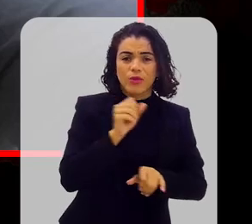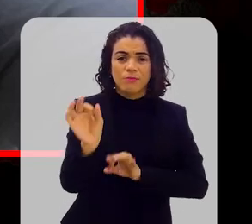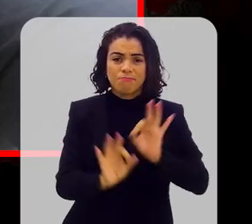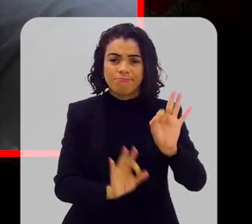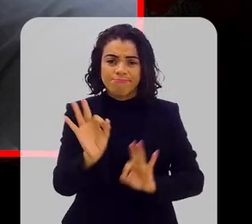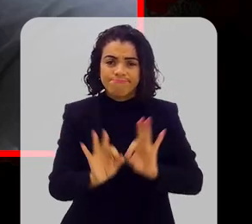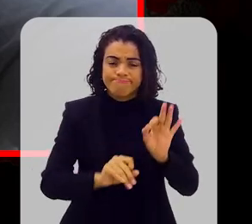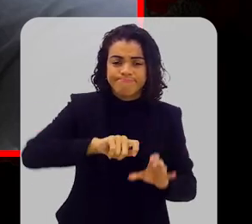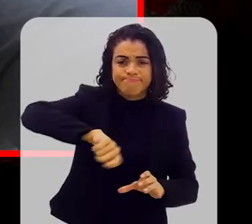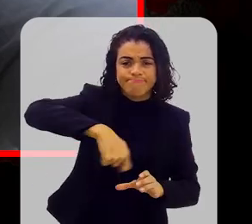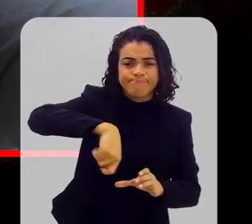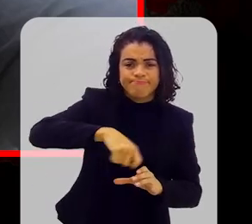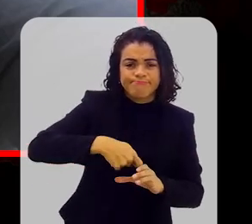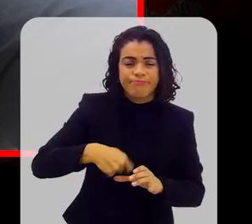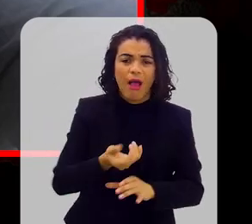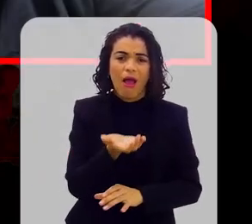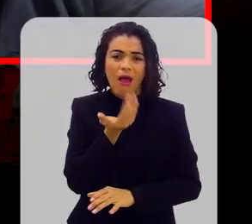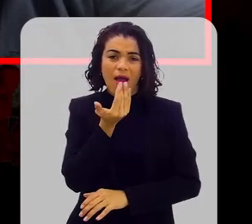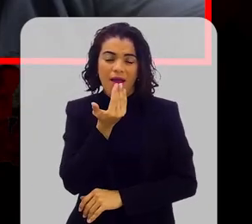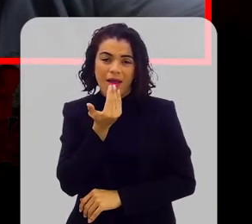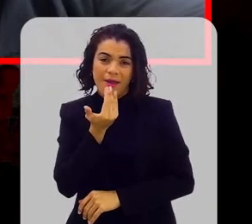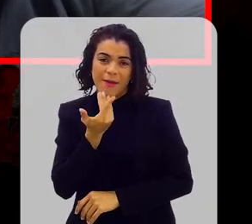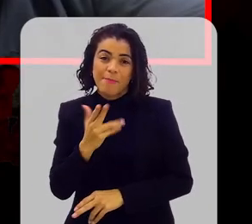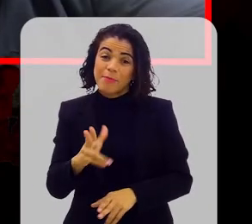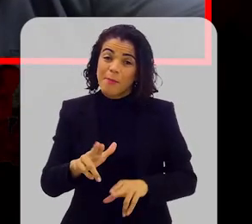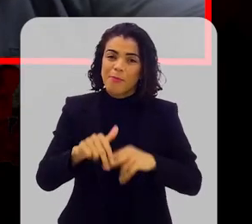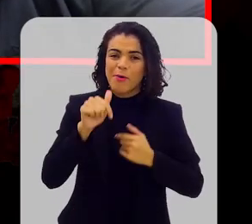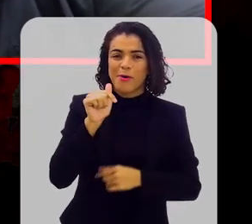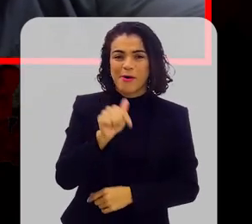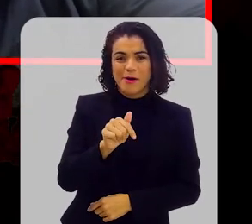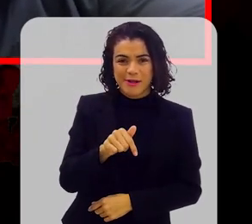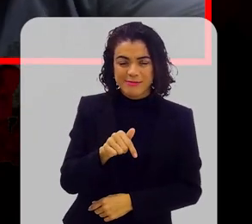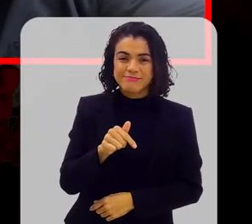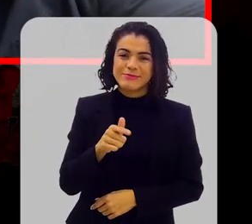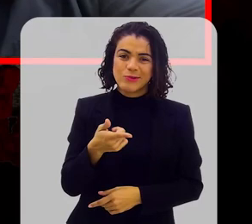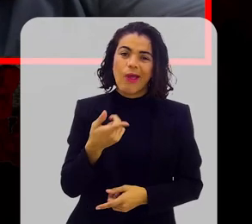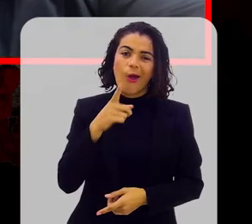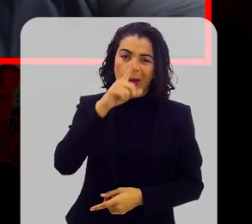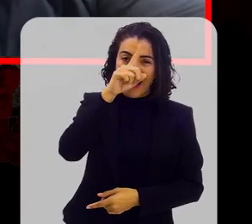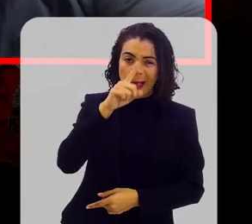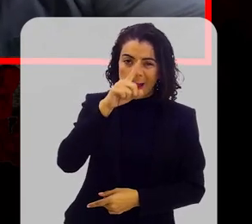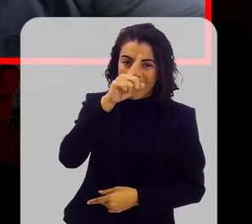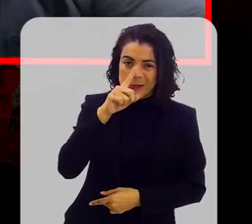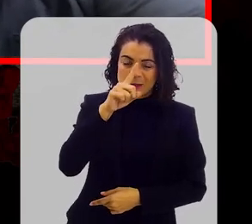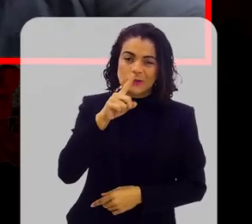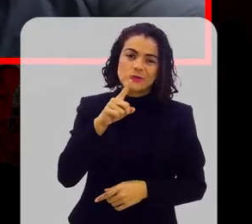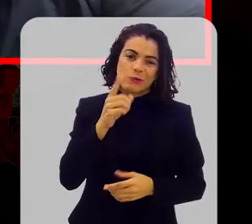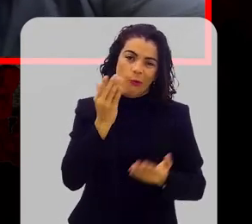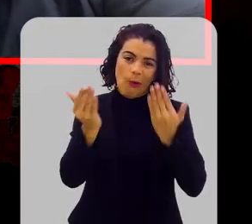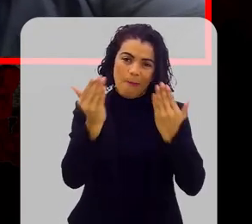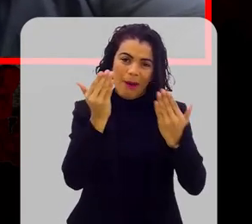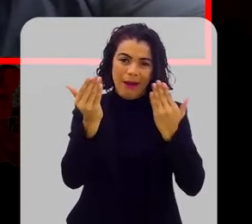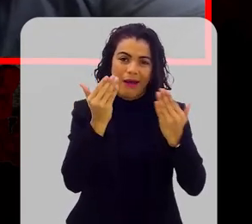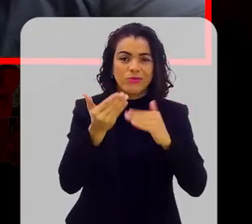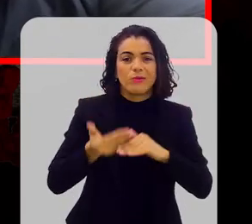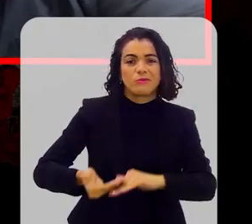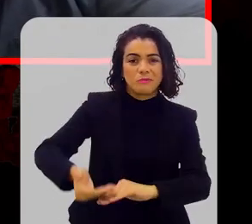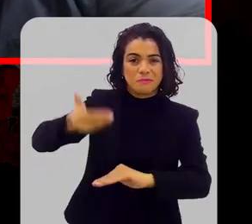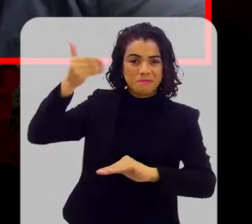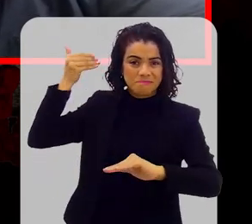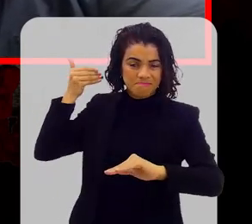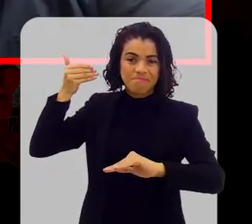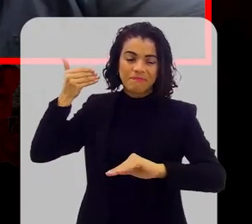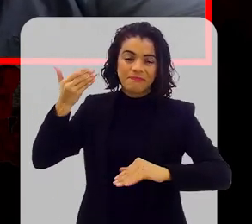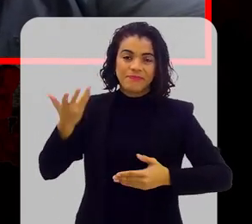Então, assim, eu acho que, de uma maneira geral, a gente tem uma exposição maior à risco hoje que a gente tinha no passado.